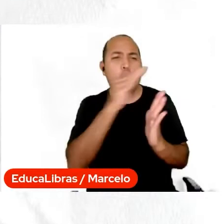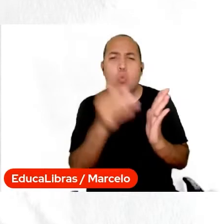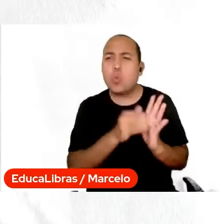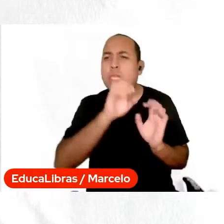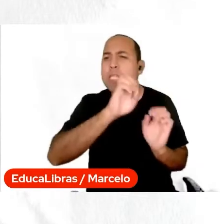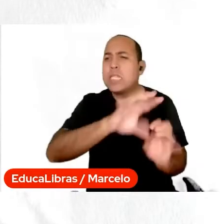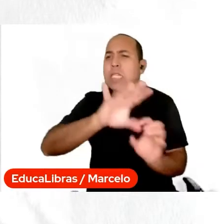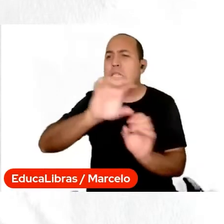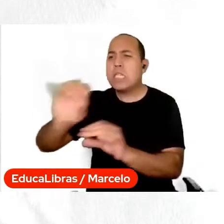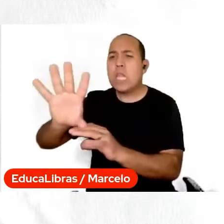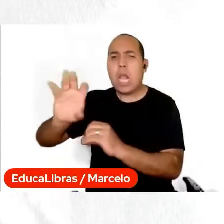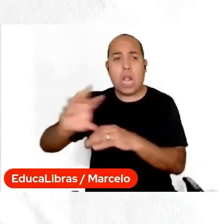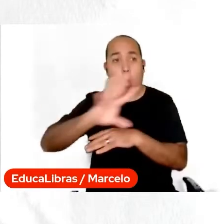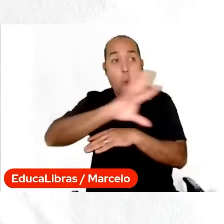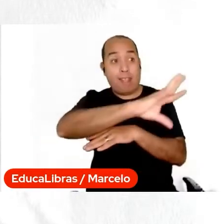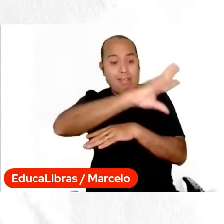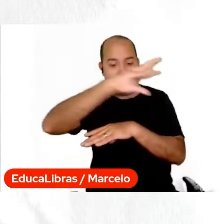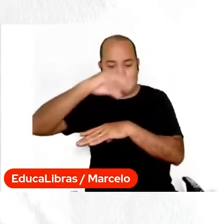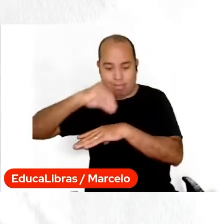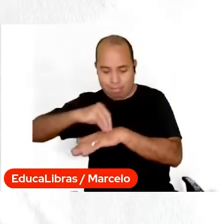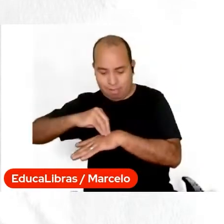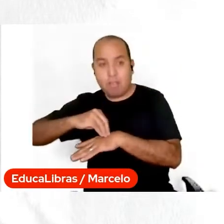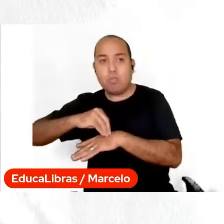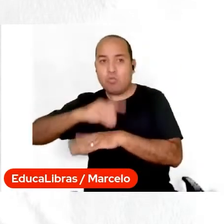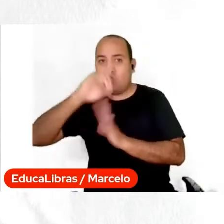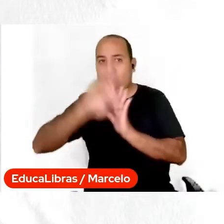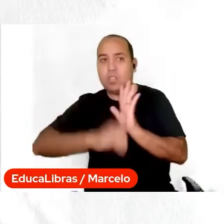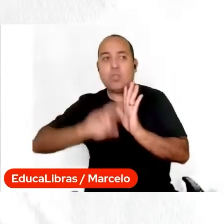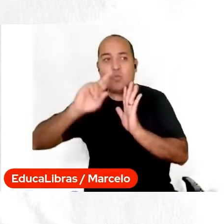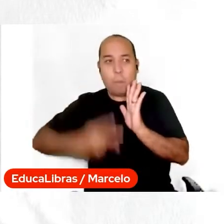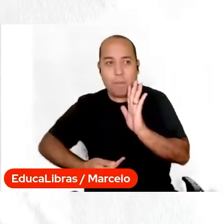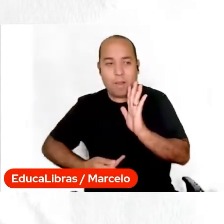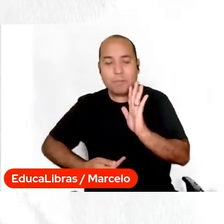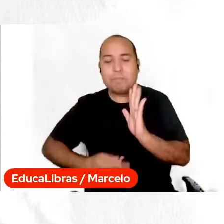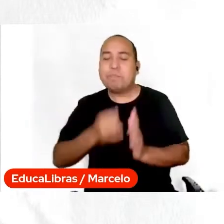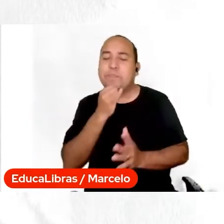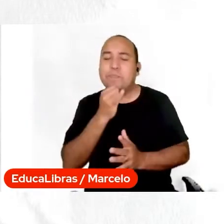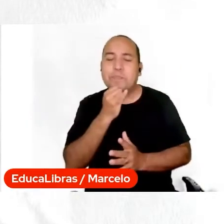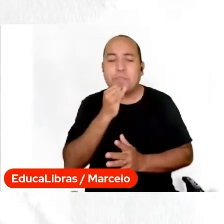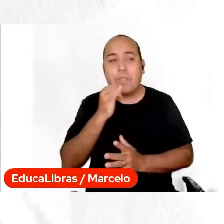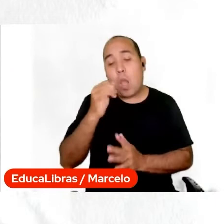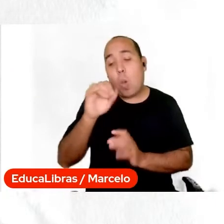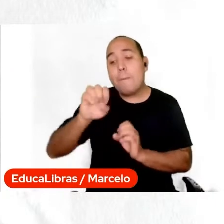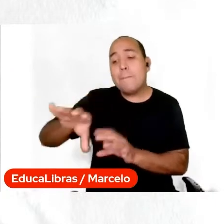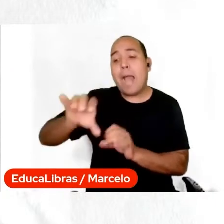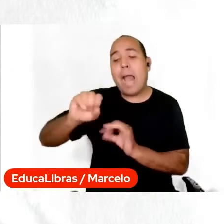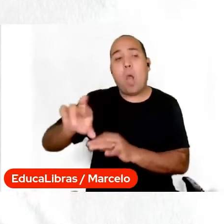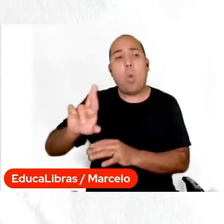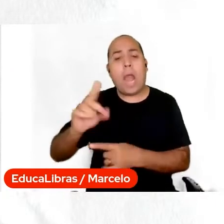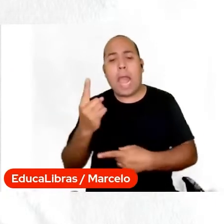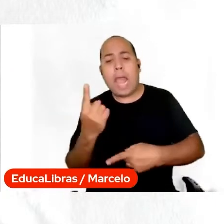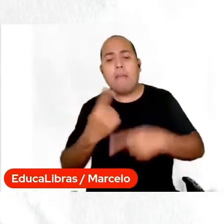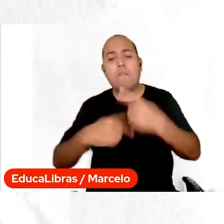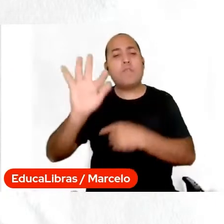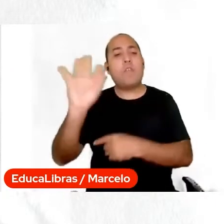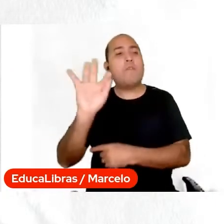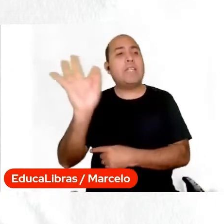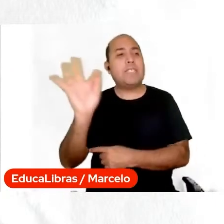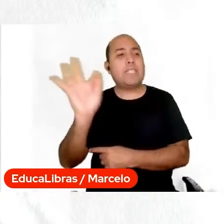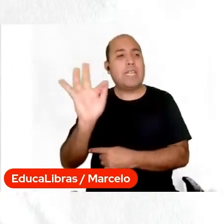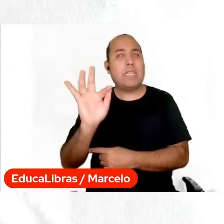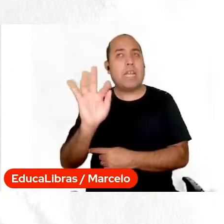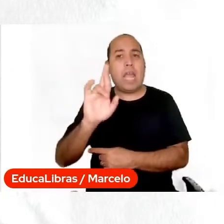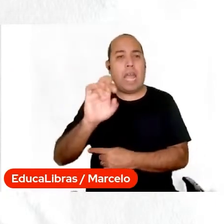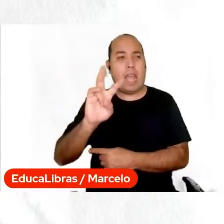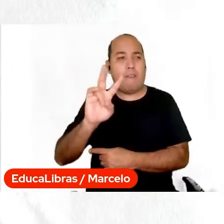Você ter a aula da Revolução Francesa e a Declaração do Direito do Dome, a gente já